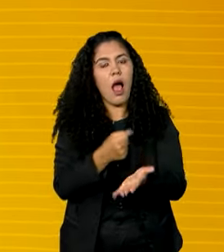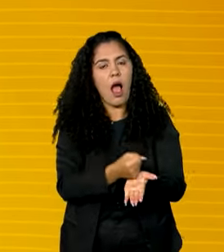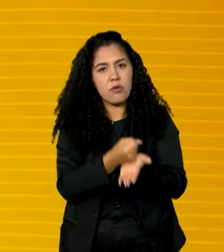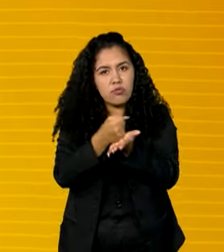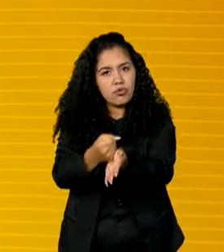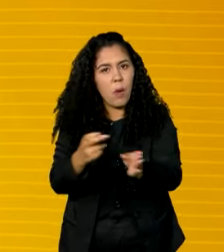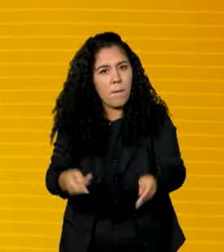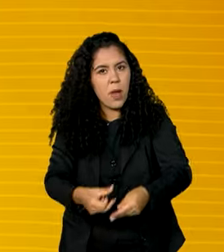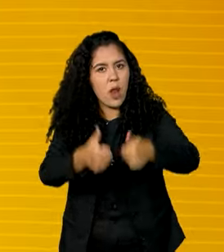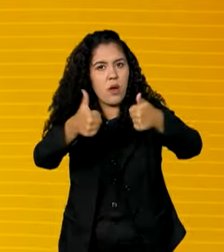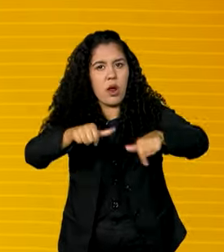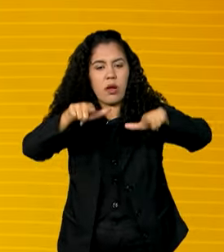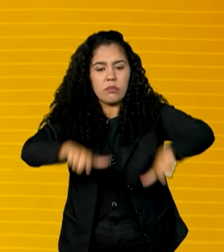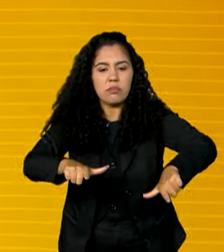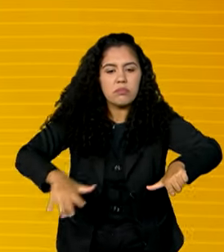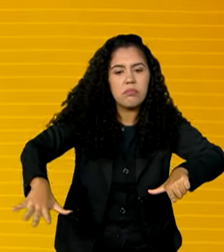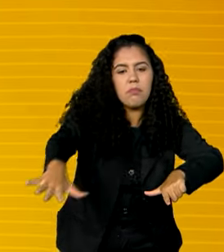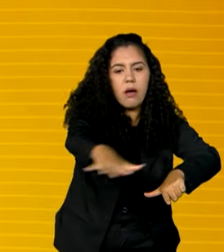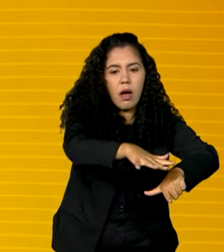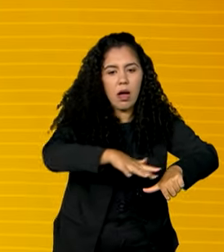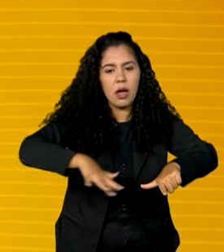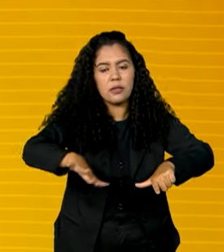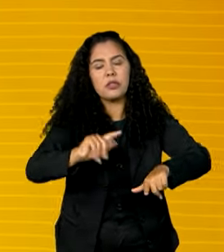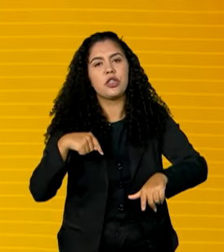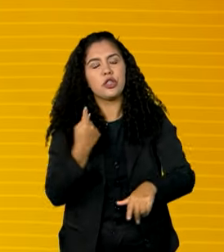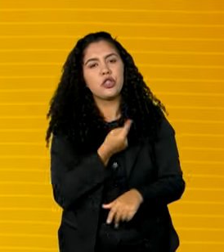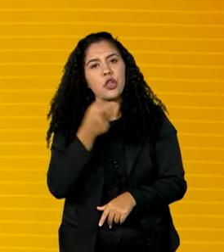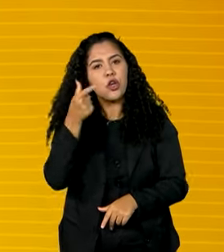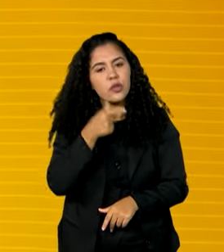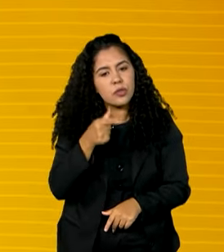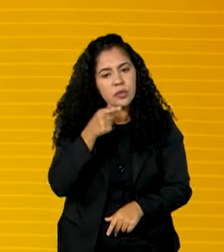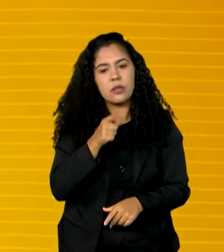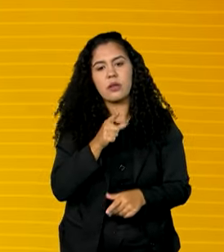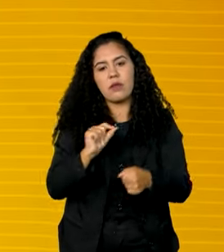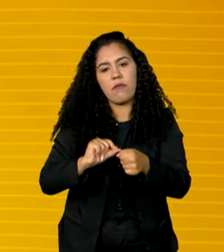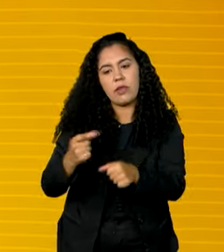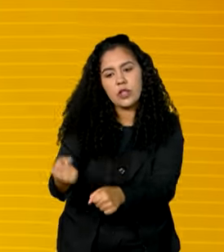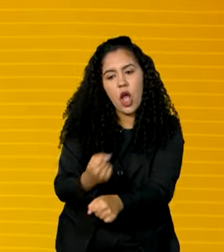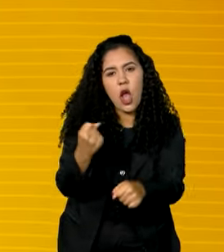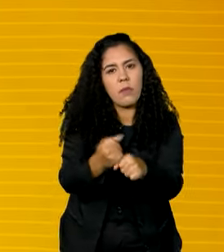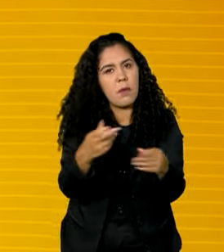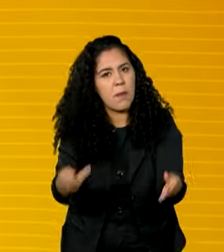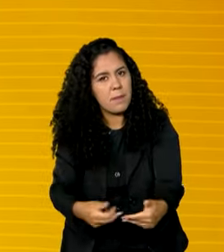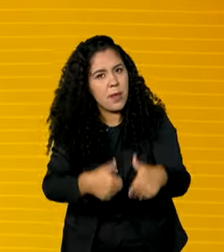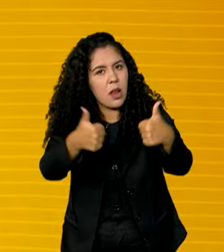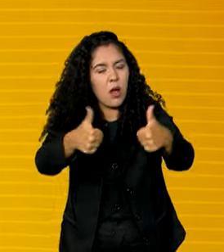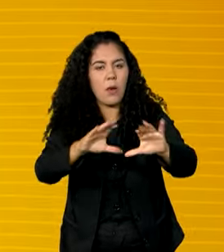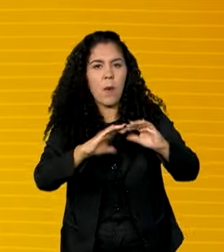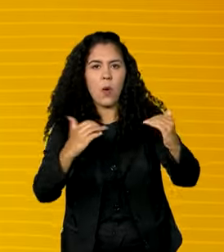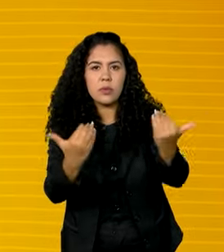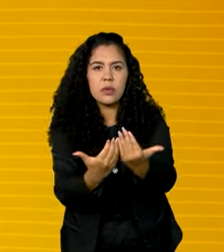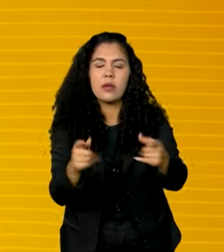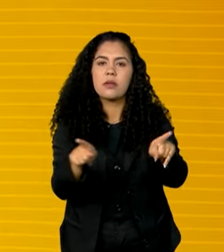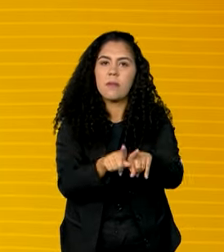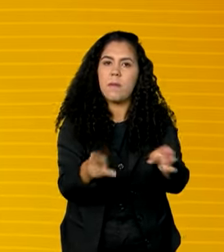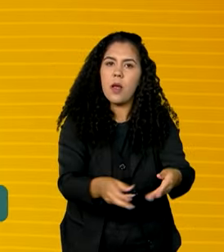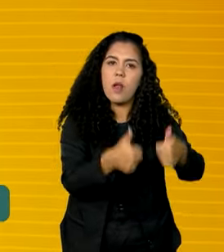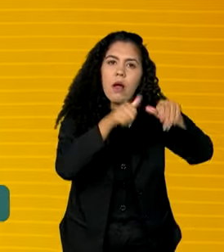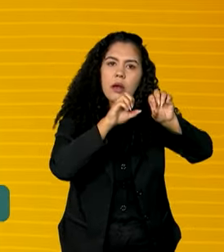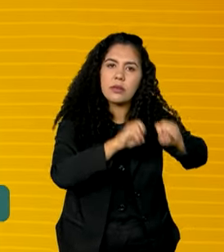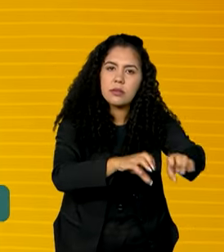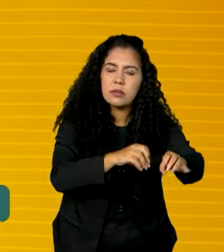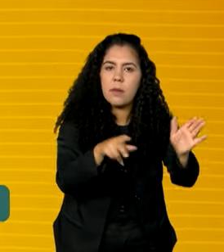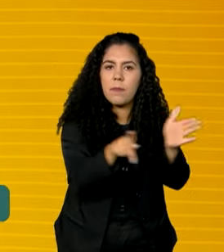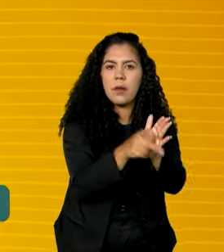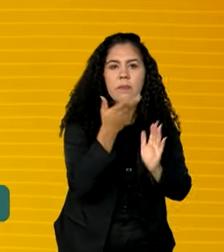o espaço melhorado, gente conseguiu fazer aula de reforço aqui para a comunidade, para melhorar o ensino das crianças, dar um apoio